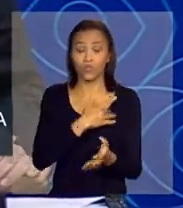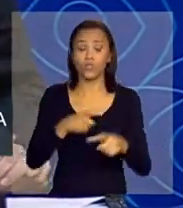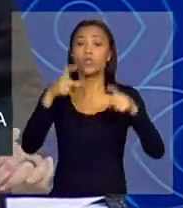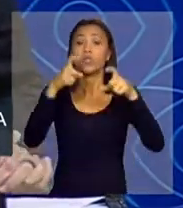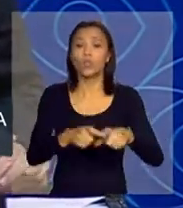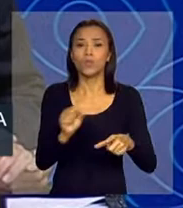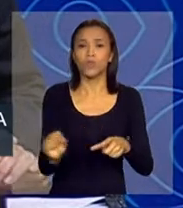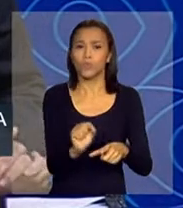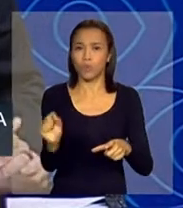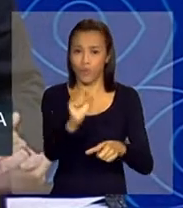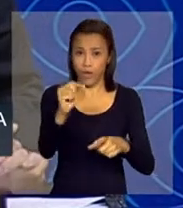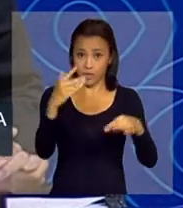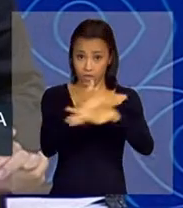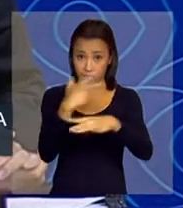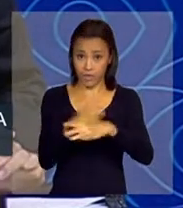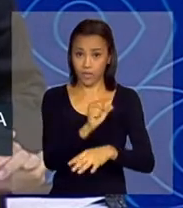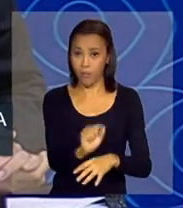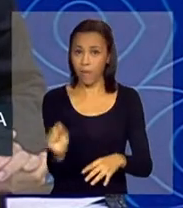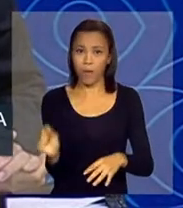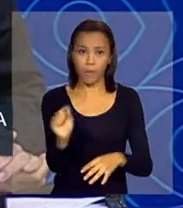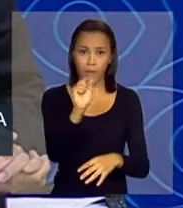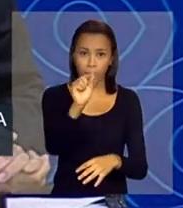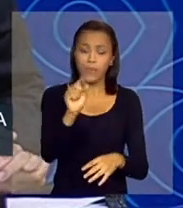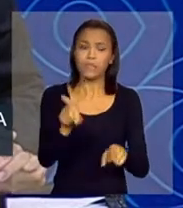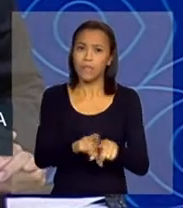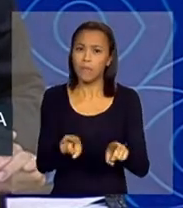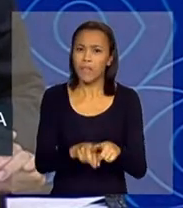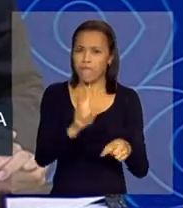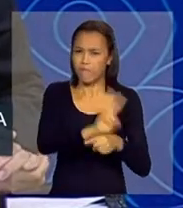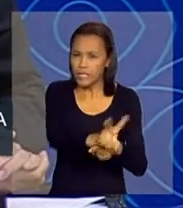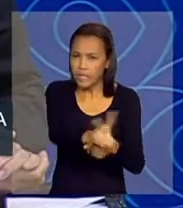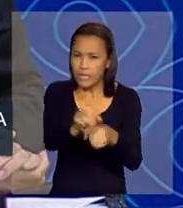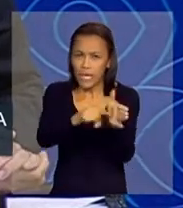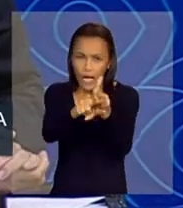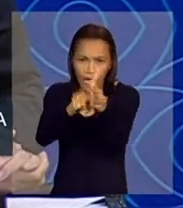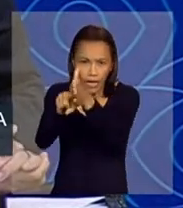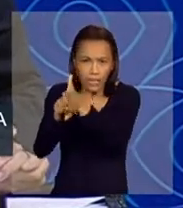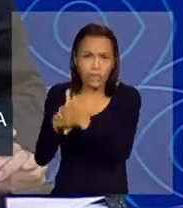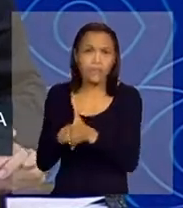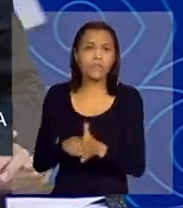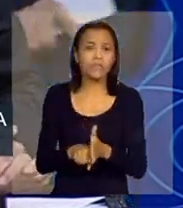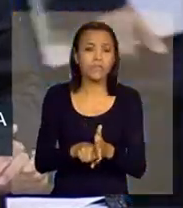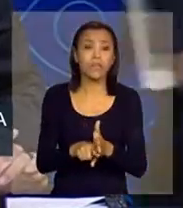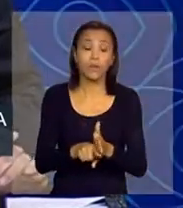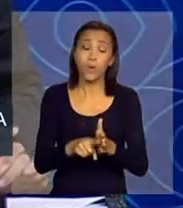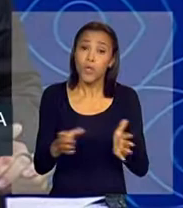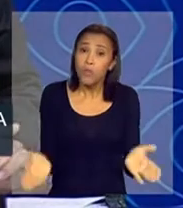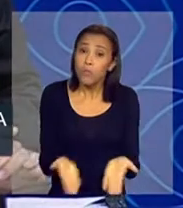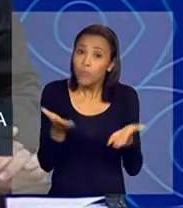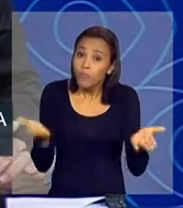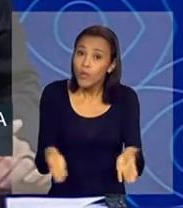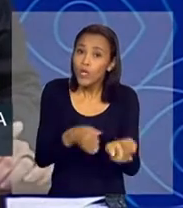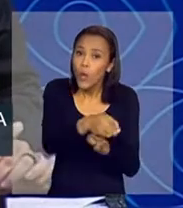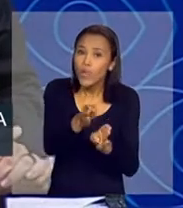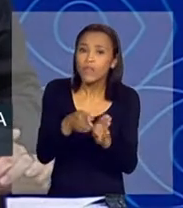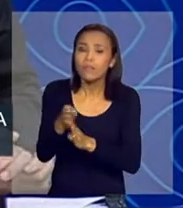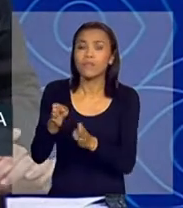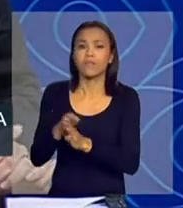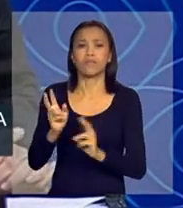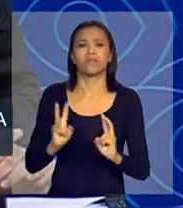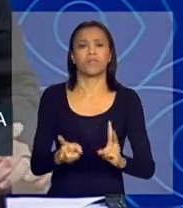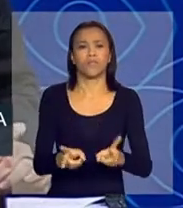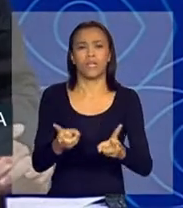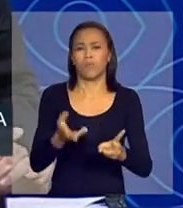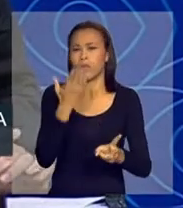das cidades sedes, fiscalizando e promovendo boas práticas de toda a produção de